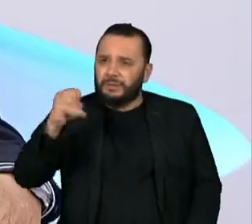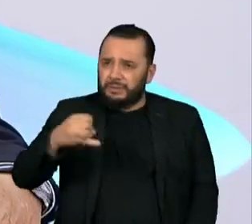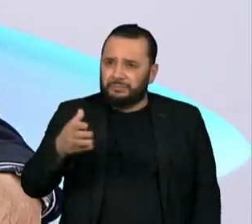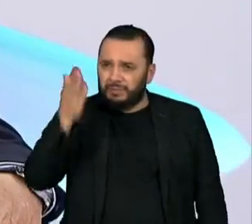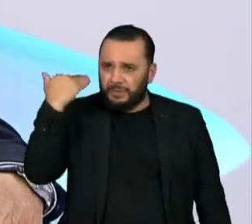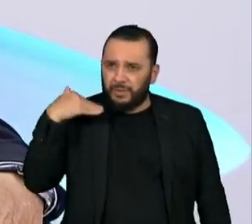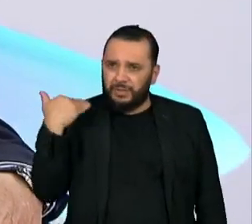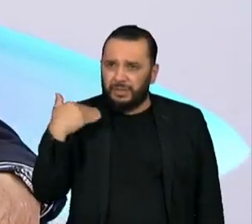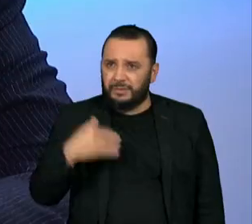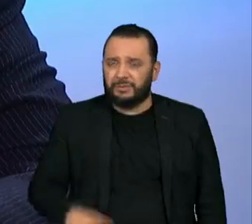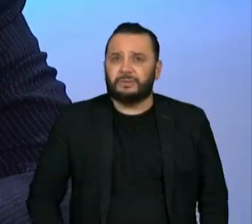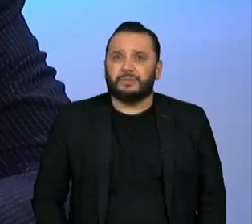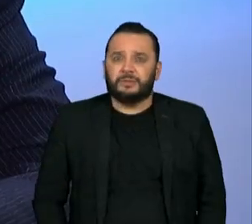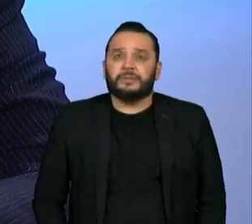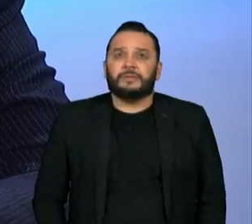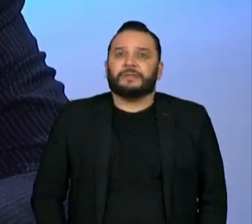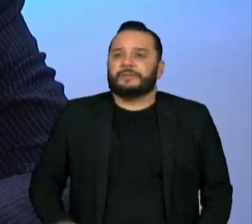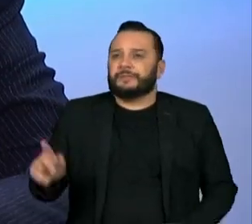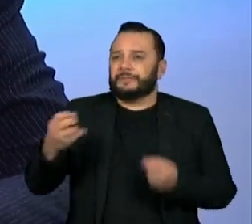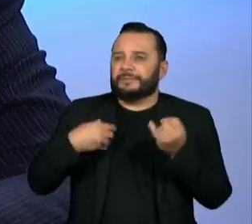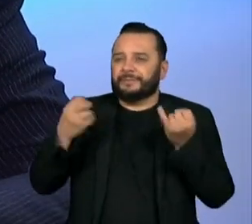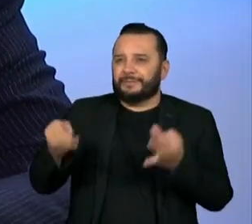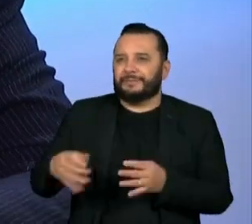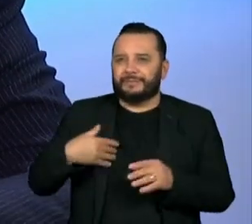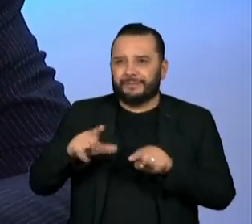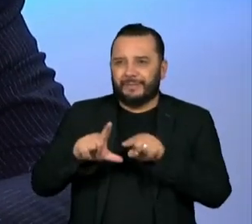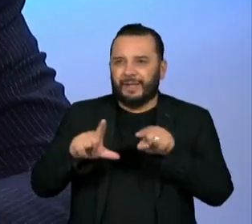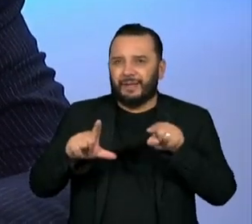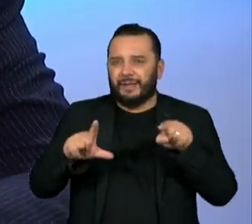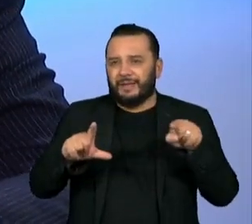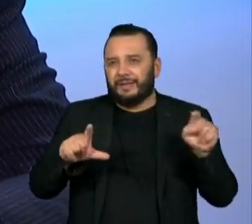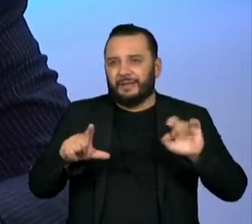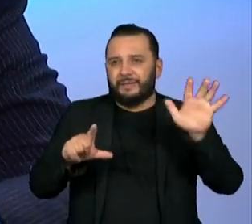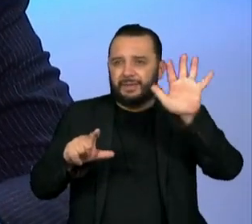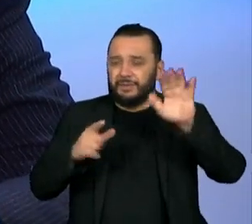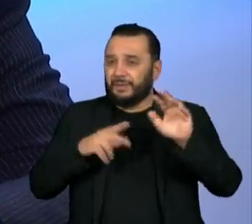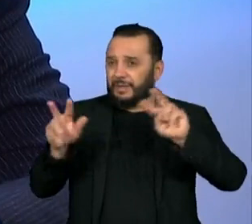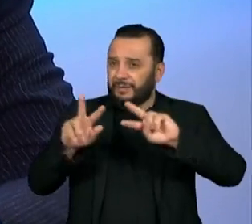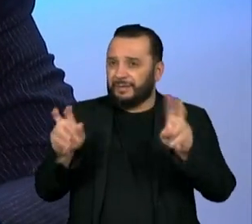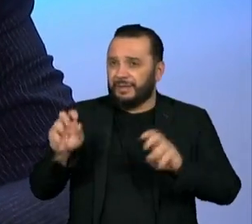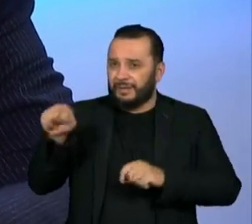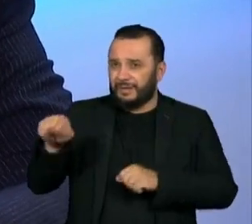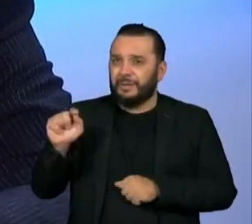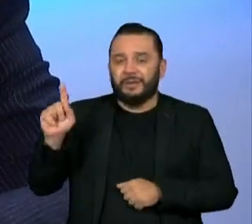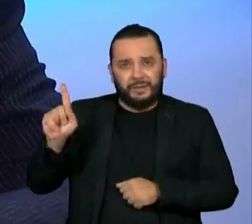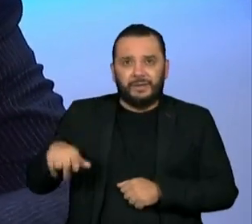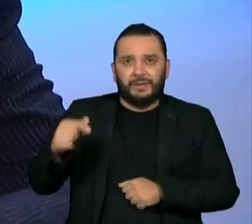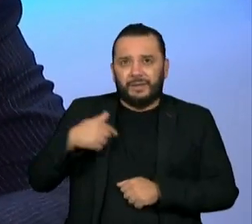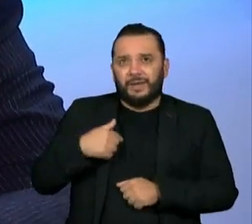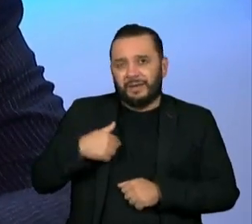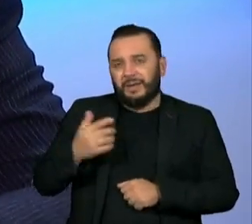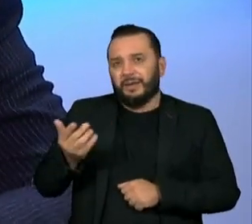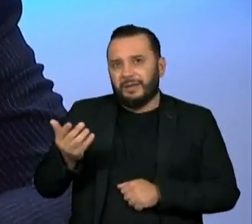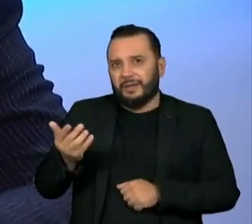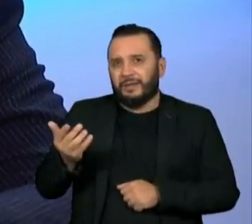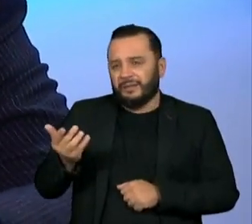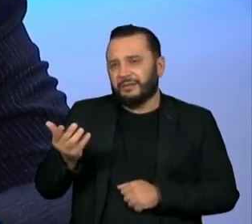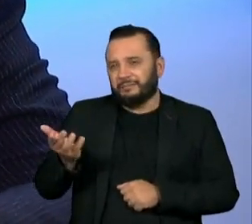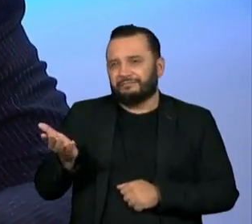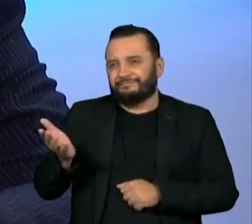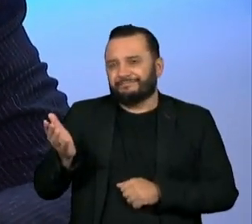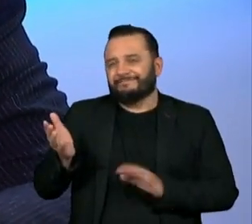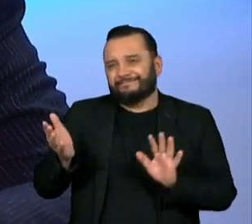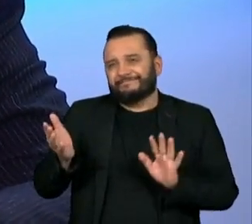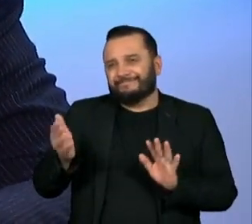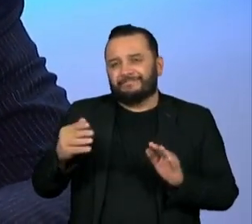Senhor ministro, eu queria falar da inflação, que eu acho que é um tema que, inclusive, por trás da baixa popularidade do presidente, todas essas